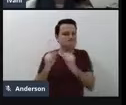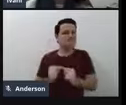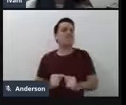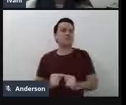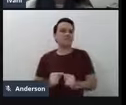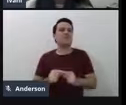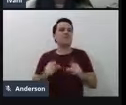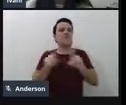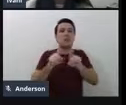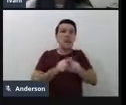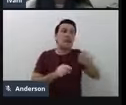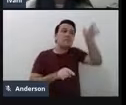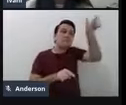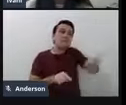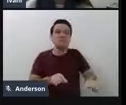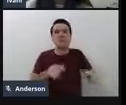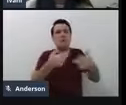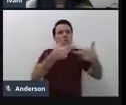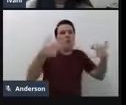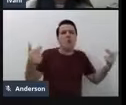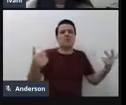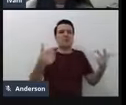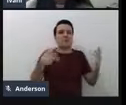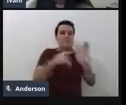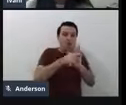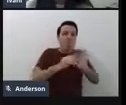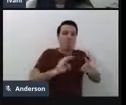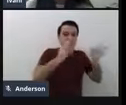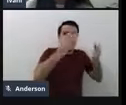recurso, de um serviço de tecnologia assistiva.